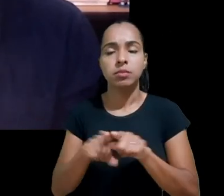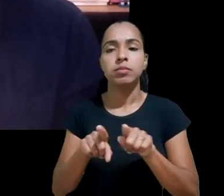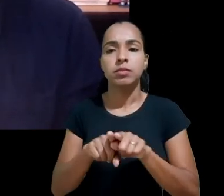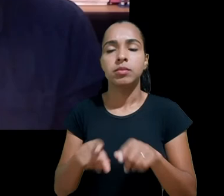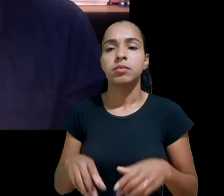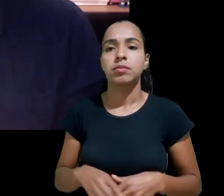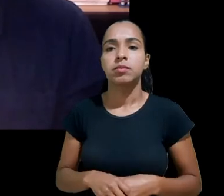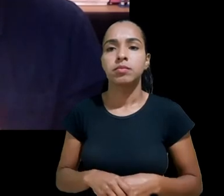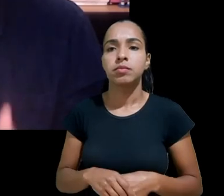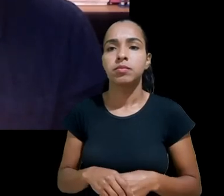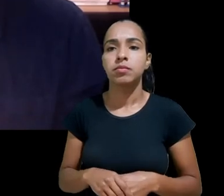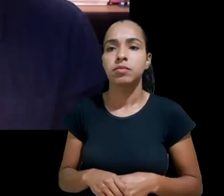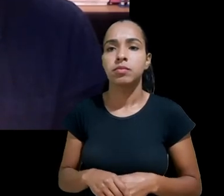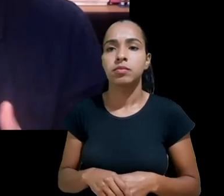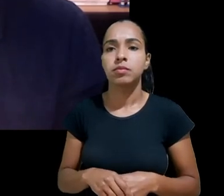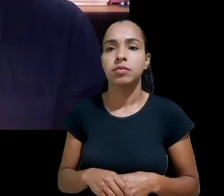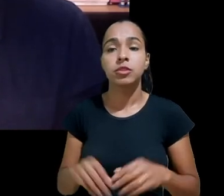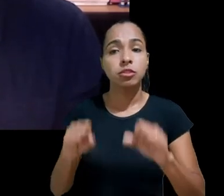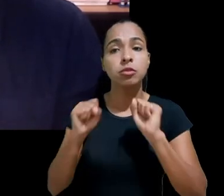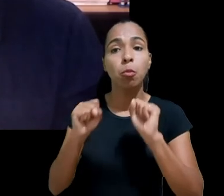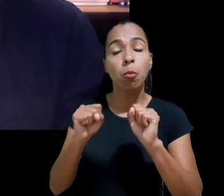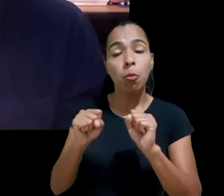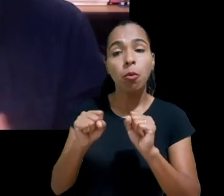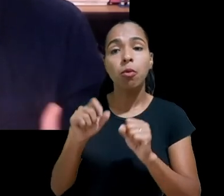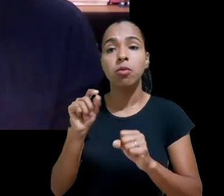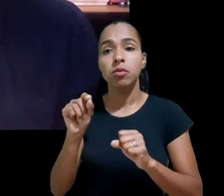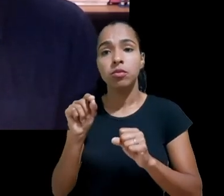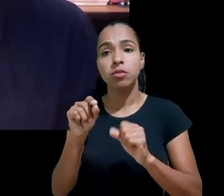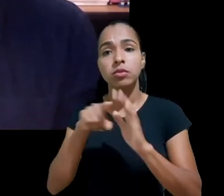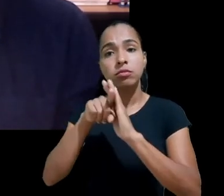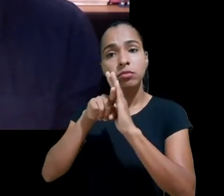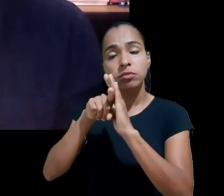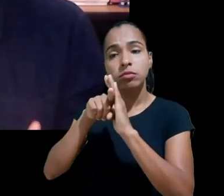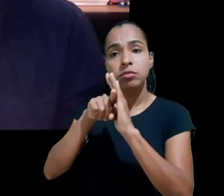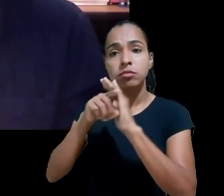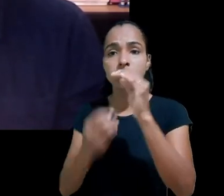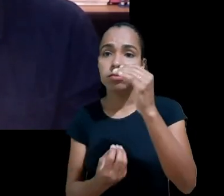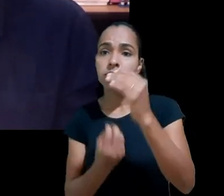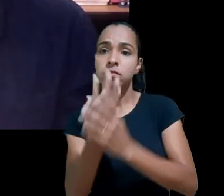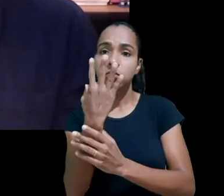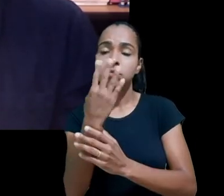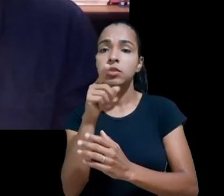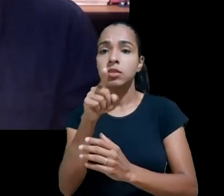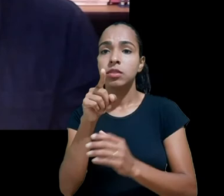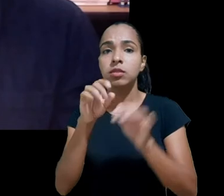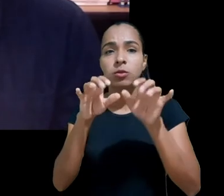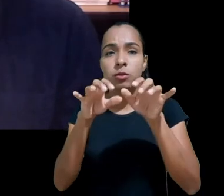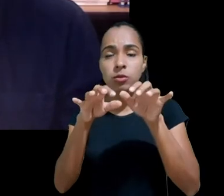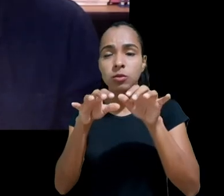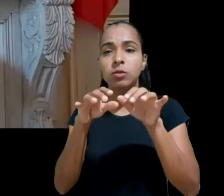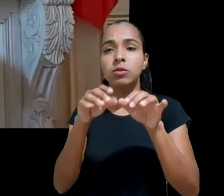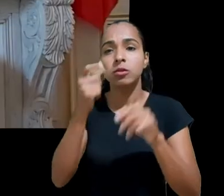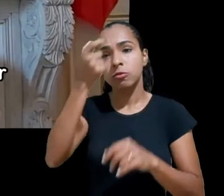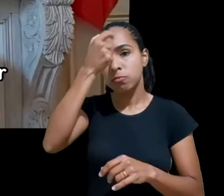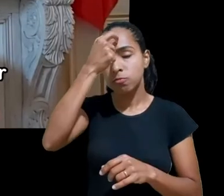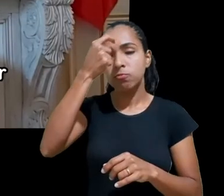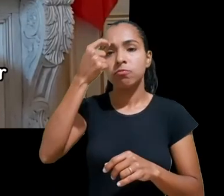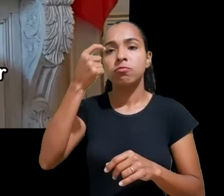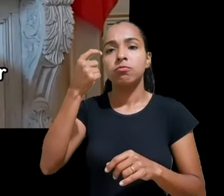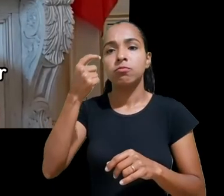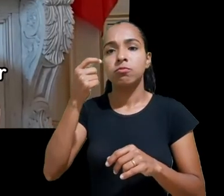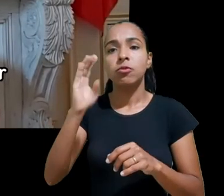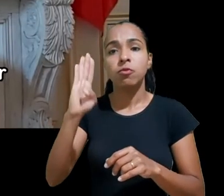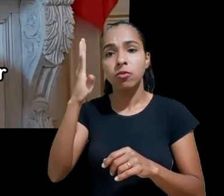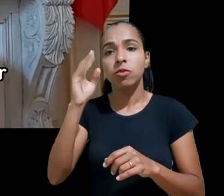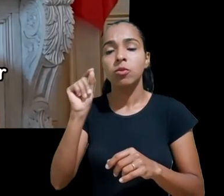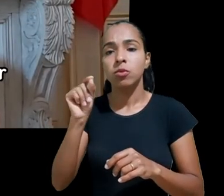sistema de inteligencia artificial si va en detrimento del interés superior de las y los niños Si j'ai la